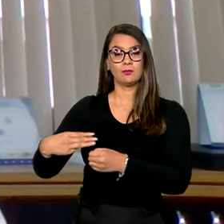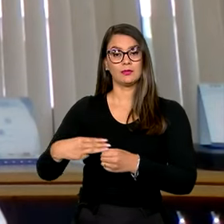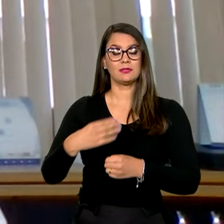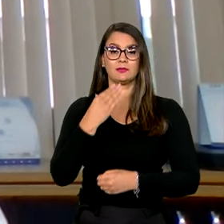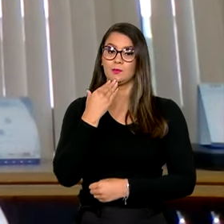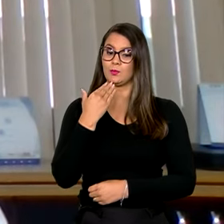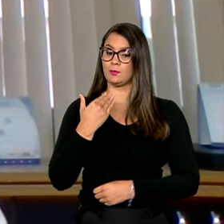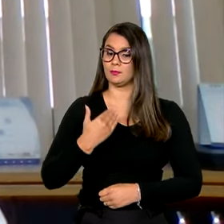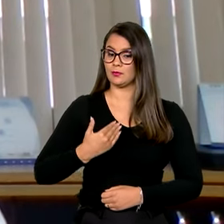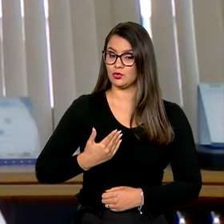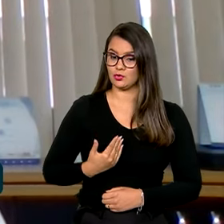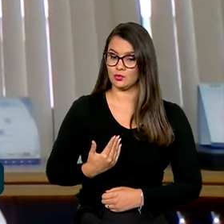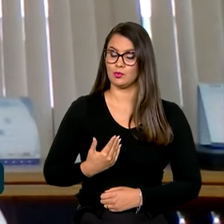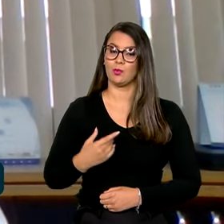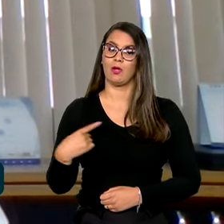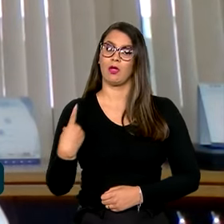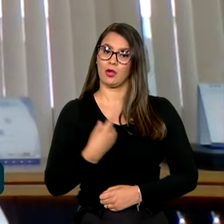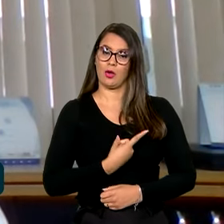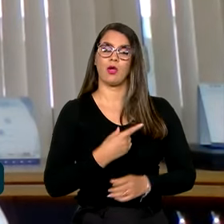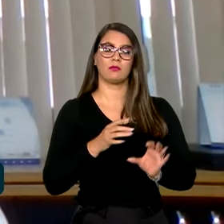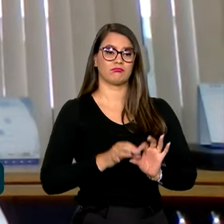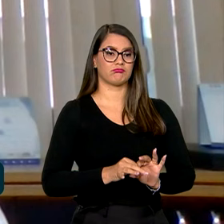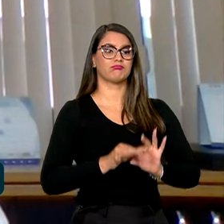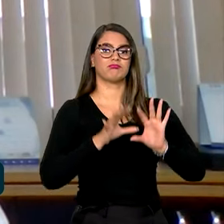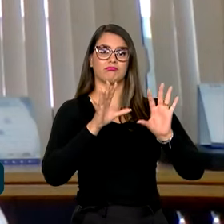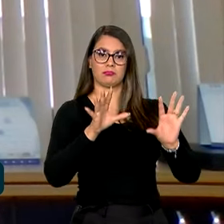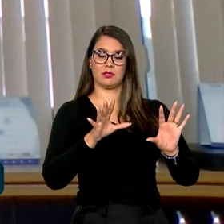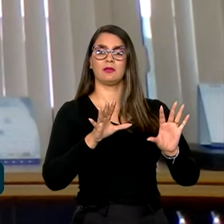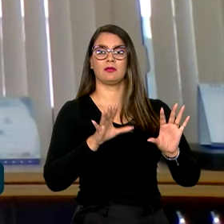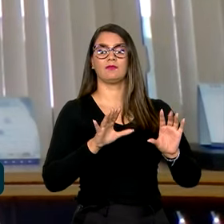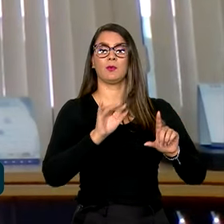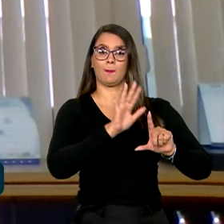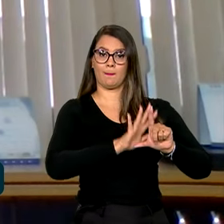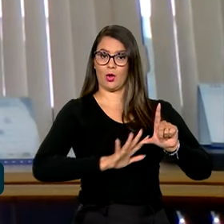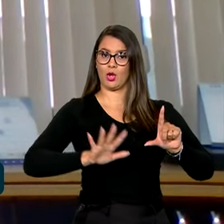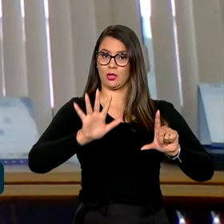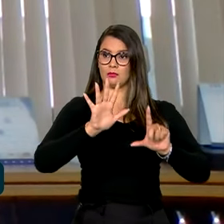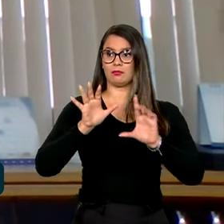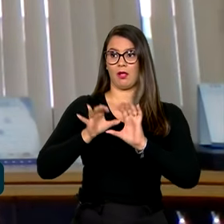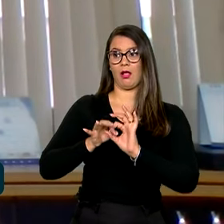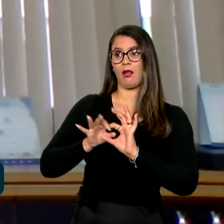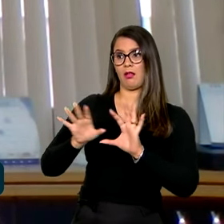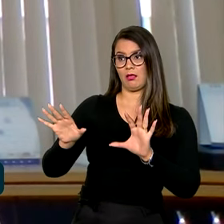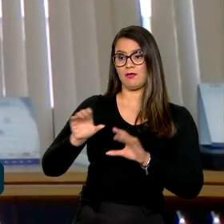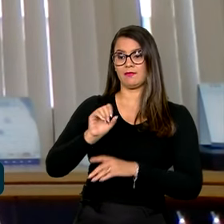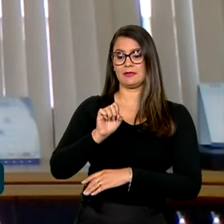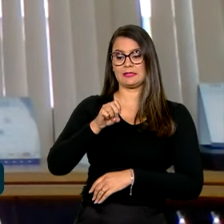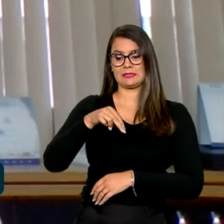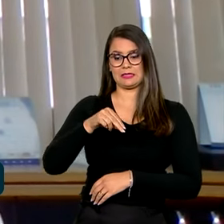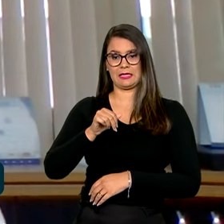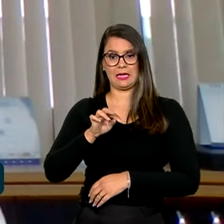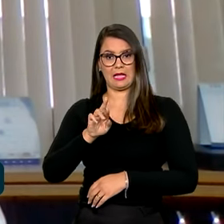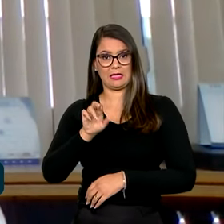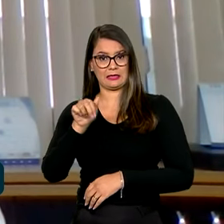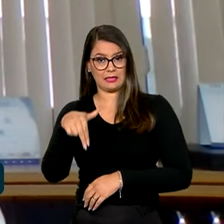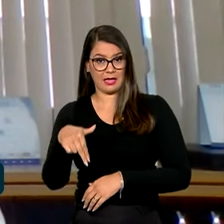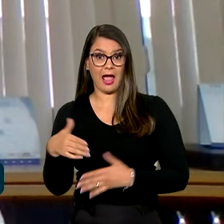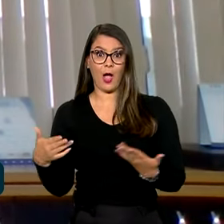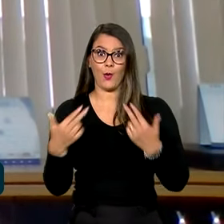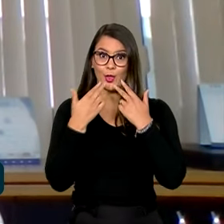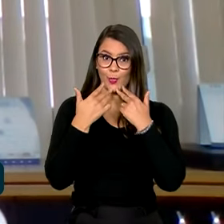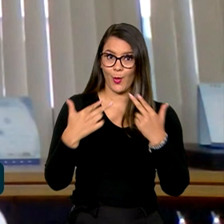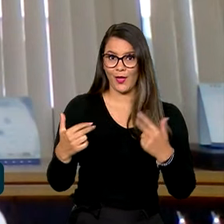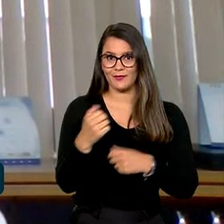a gente e aí a gente autoriza essa emissão pelo portal da Senatran e agora a novidade é pelo aplicativo.